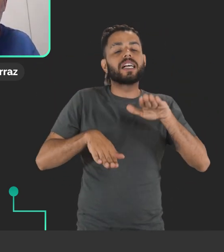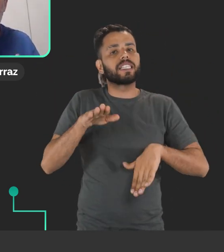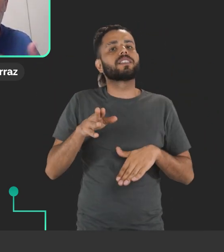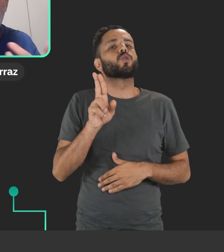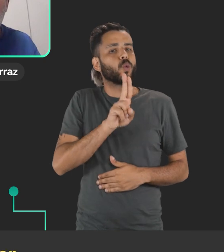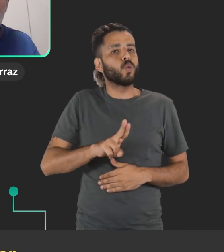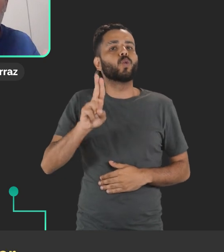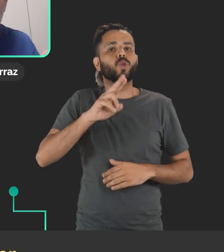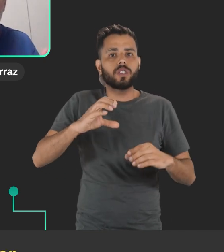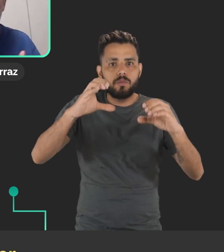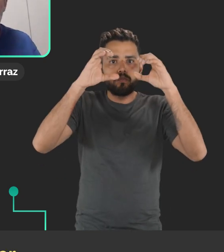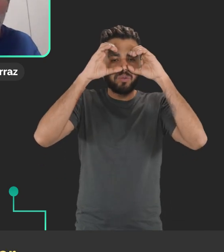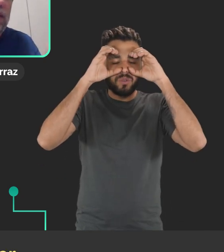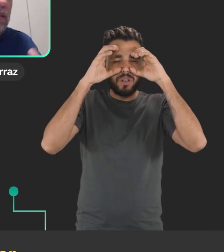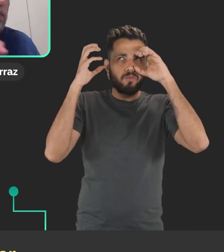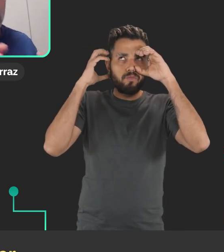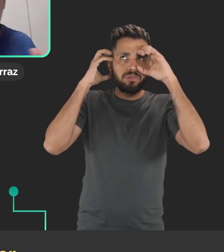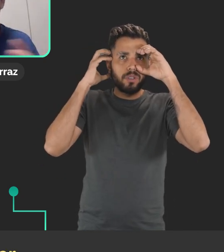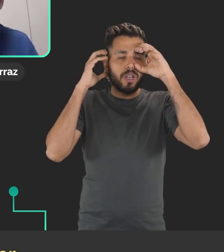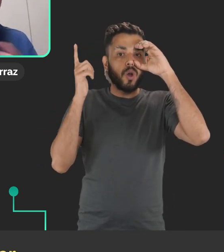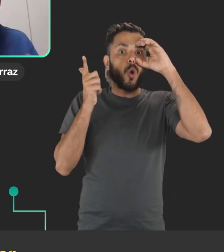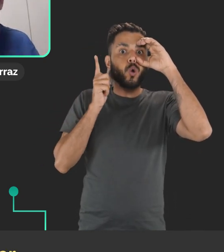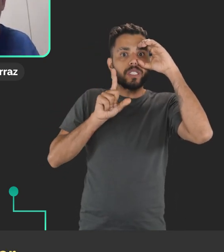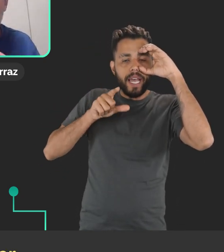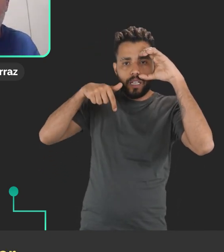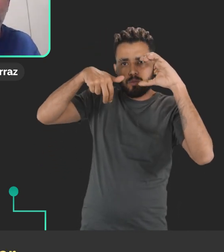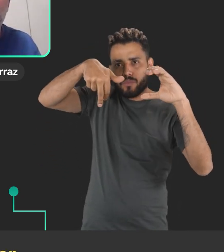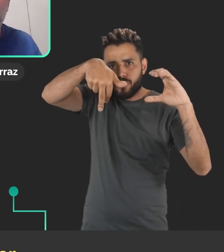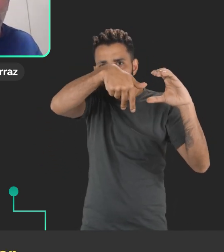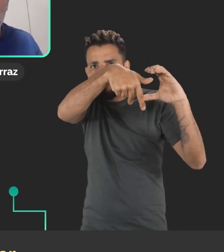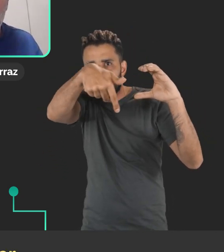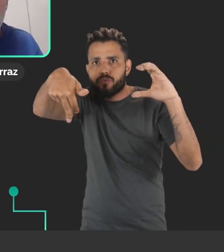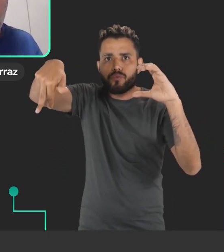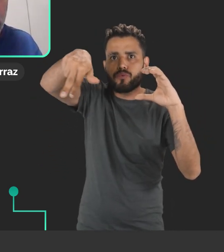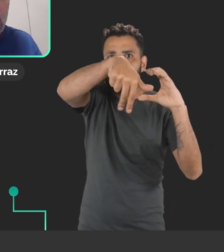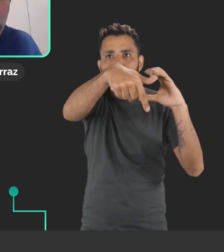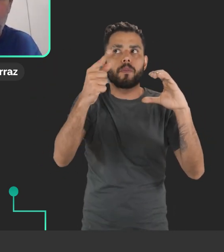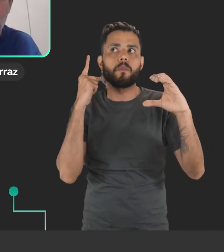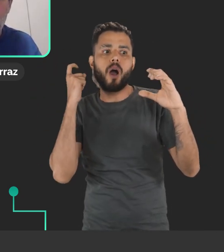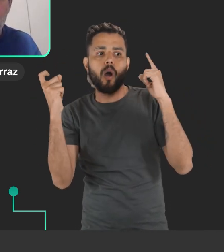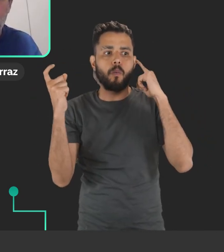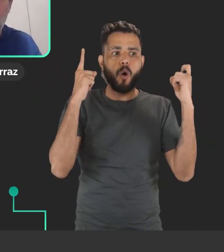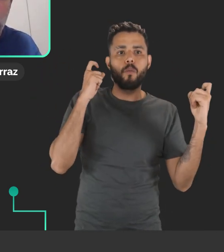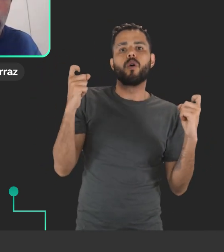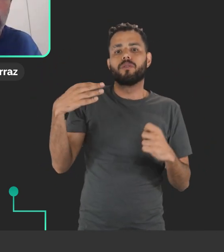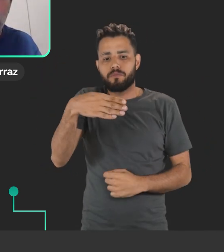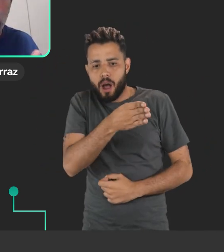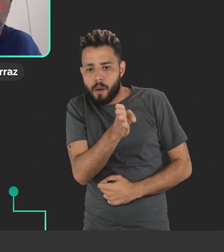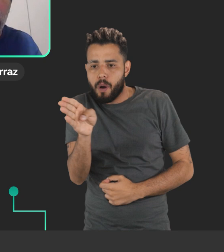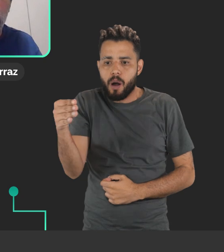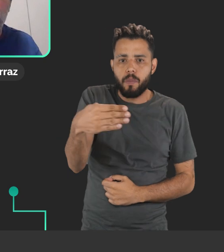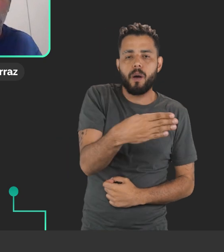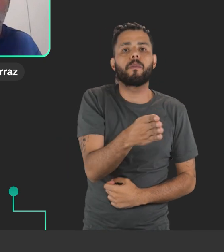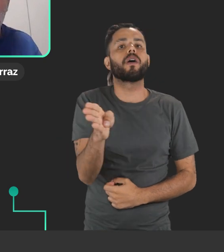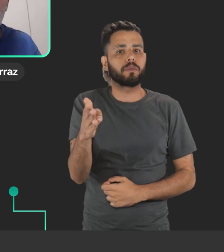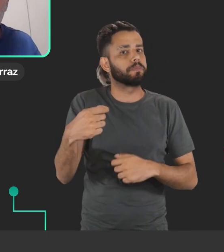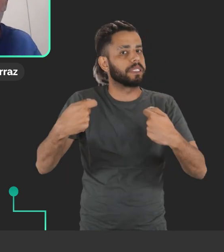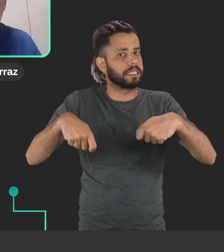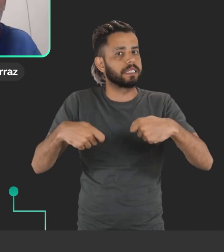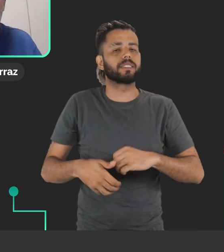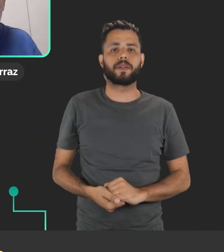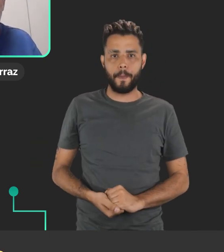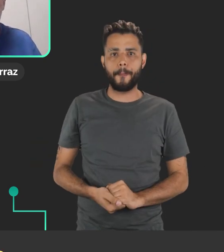utilizam áudio para que você possa se movimentar e se localizar dentro de uma, dentro de um ambiente virtual.